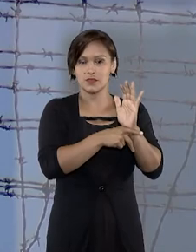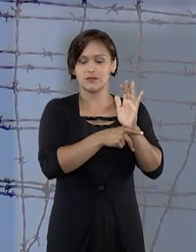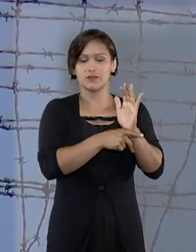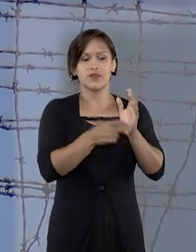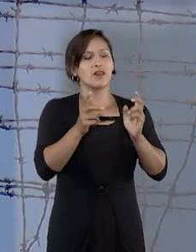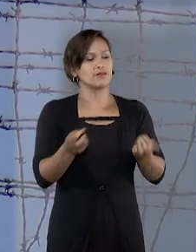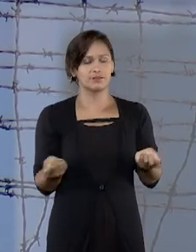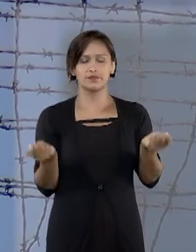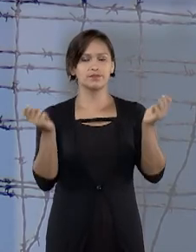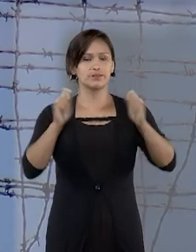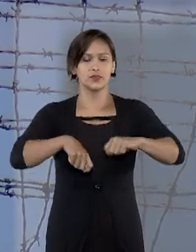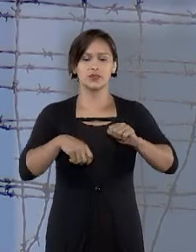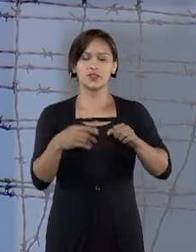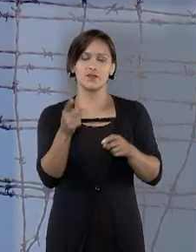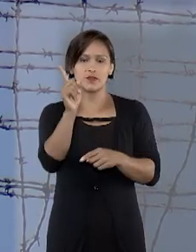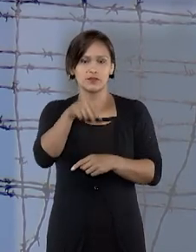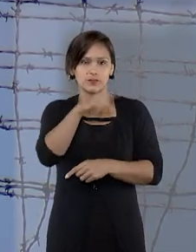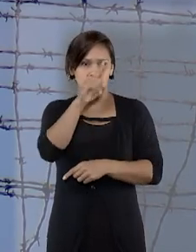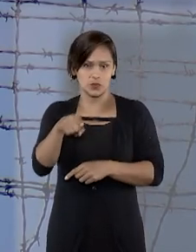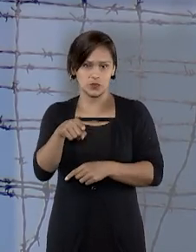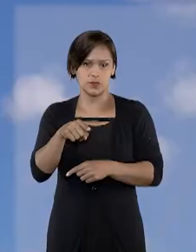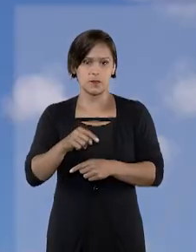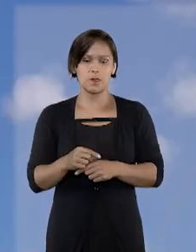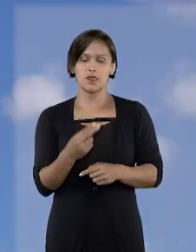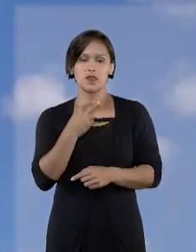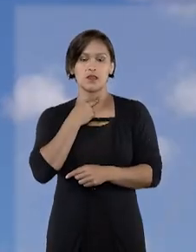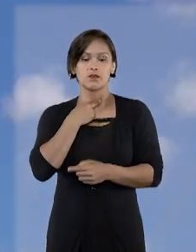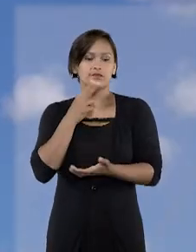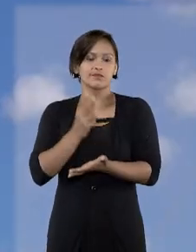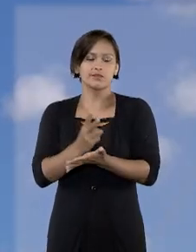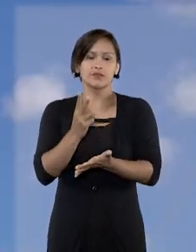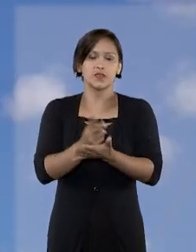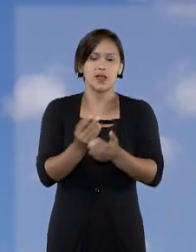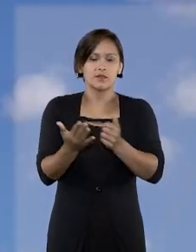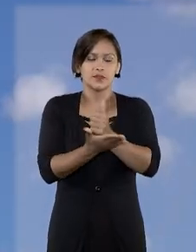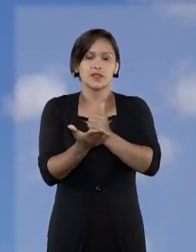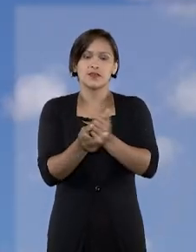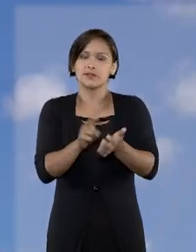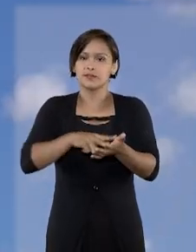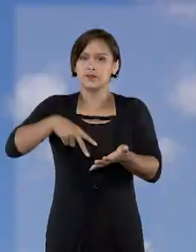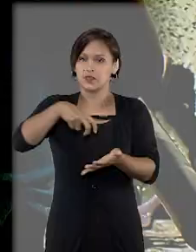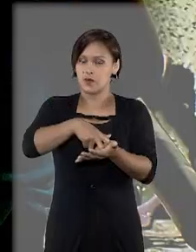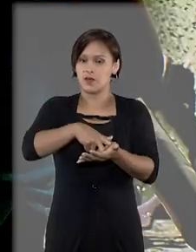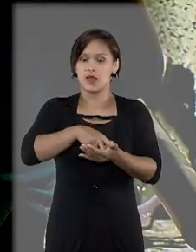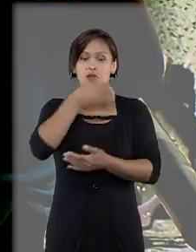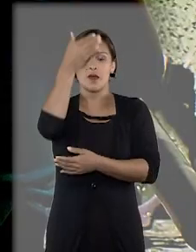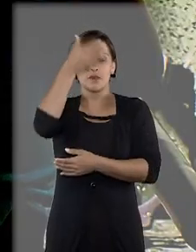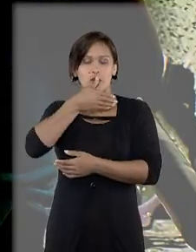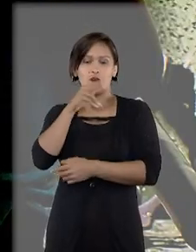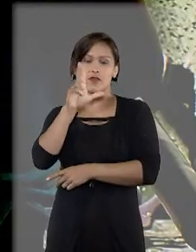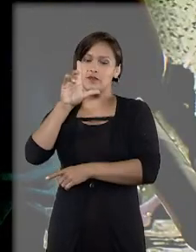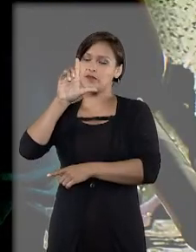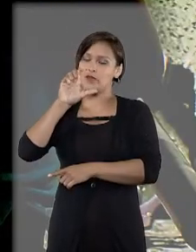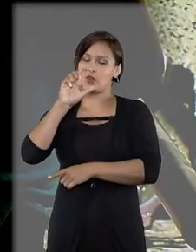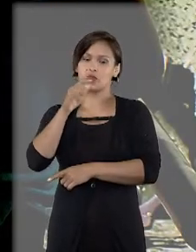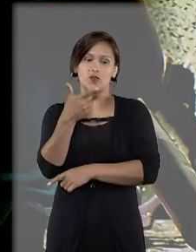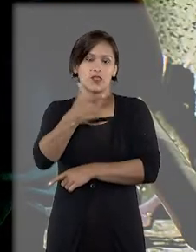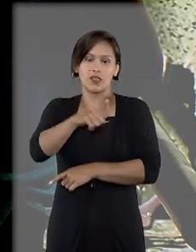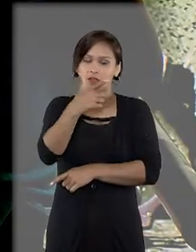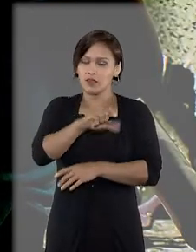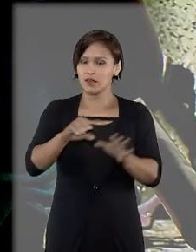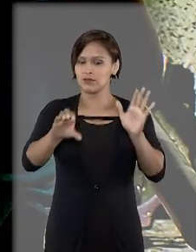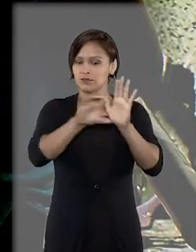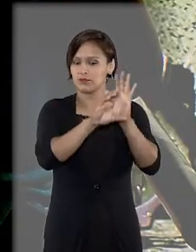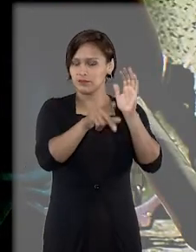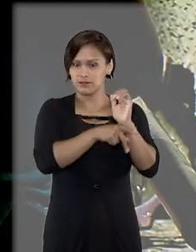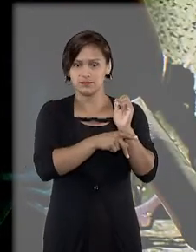serão considerados nulos, não poderão servir como base para a condenação. A prova por fotografia que não é prevista no